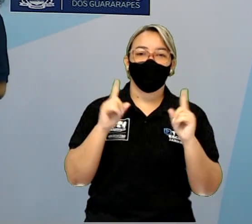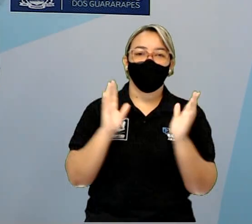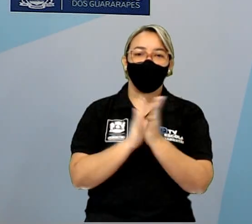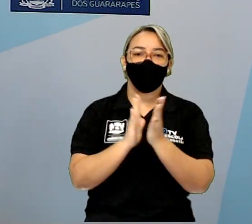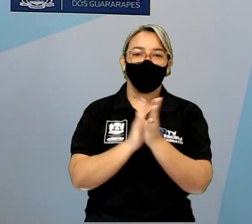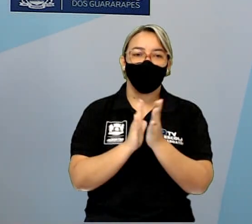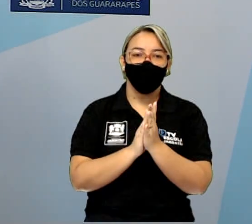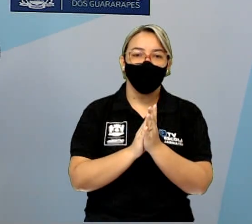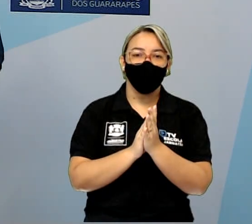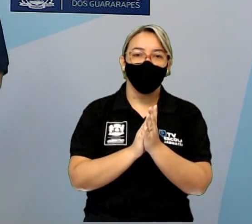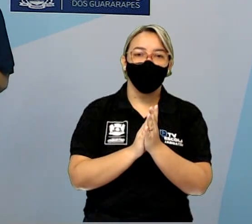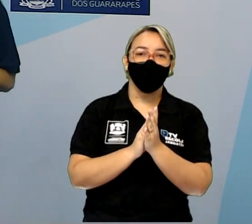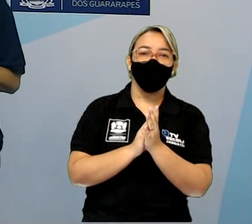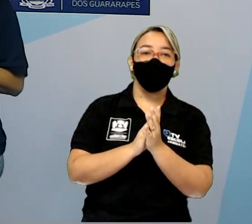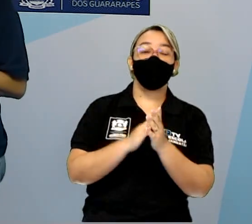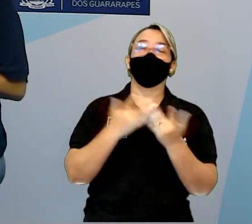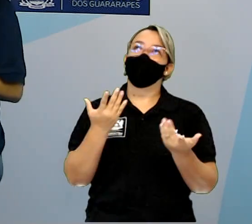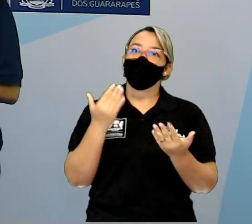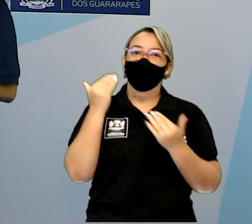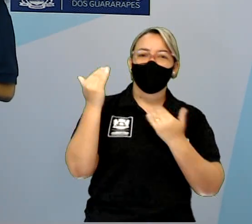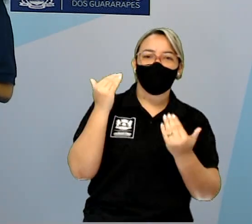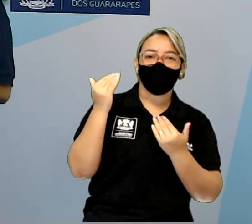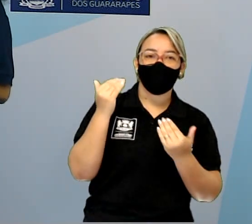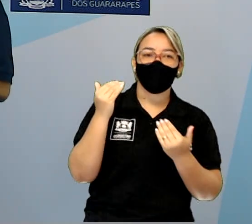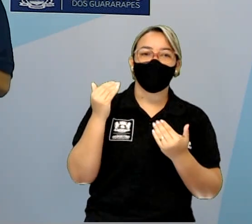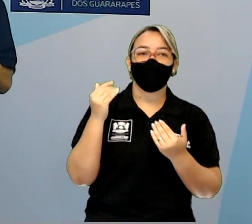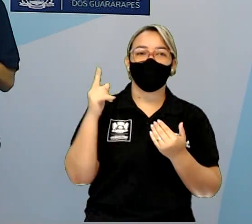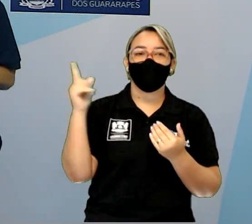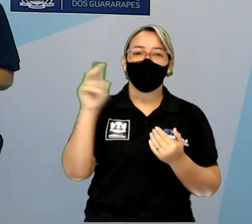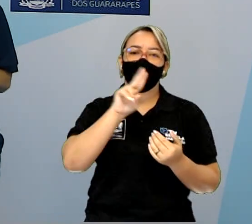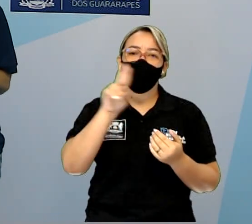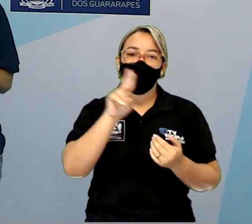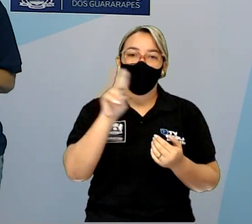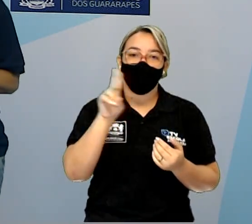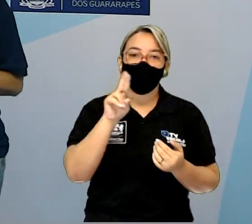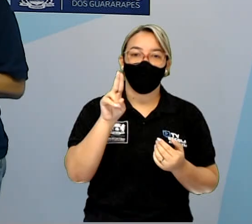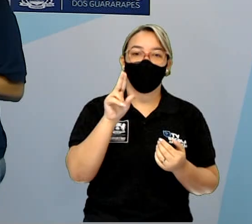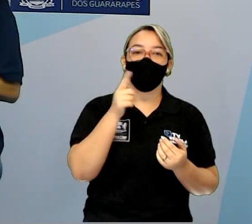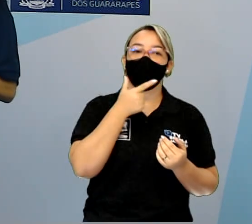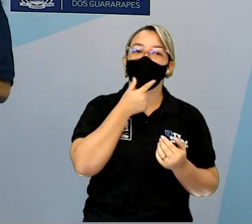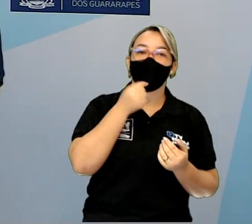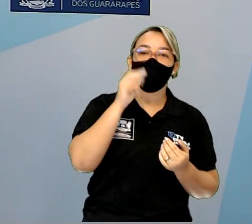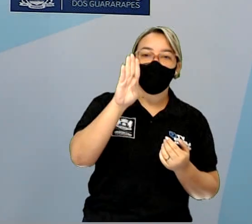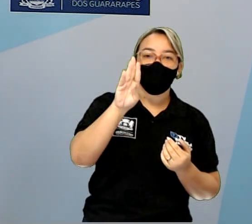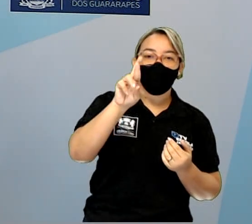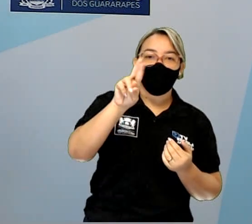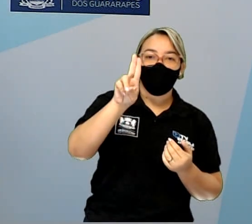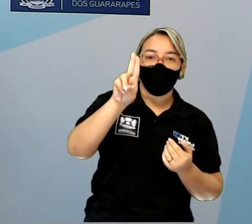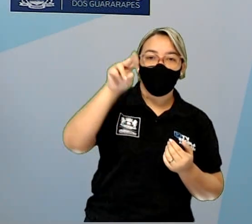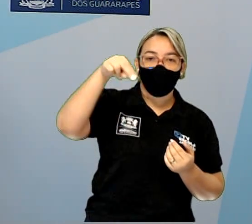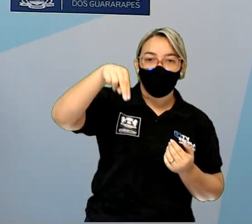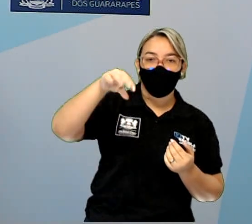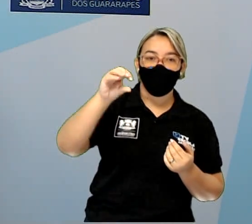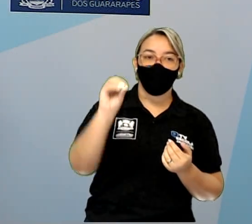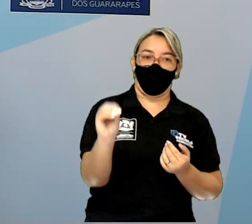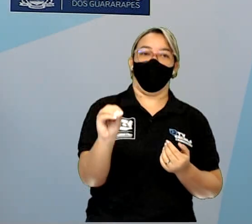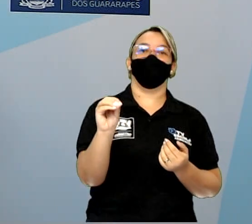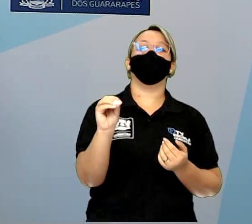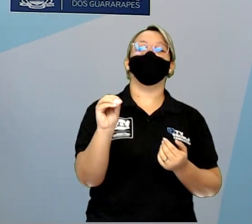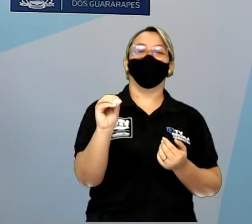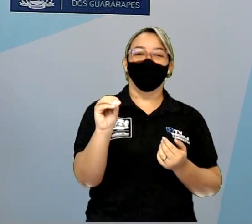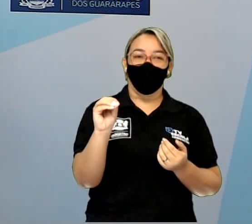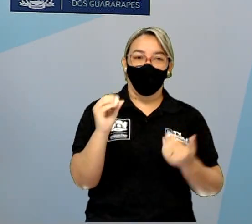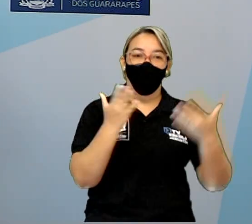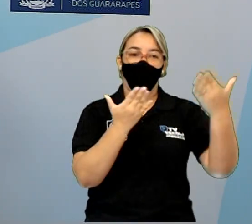vamos fazer de conta que esse convite aqui é do Bruno. Olha lá, preencheu, que Bruno